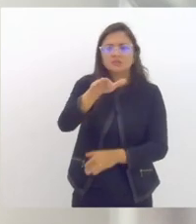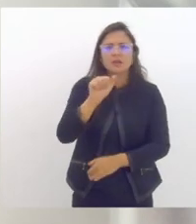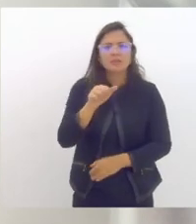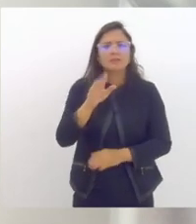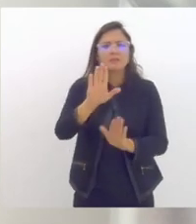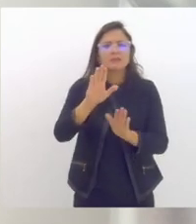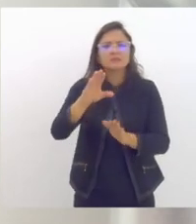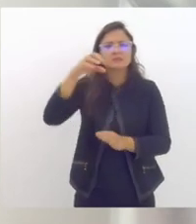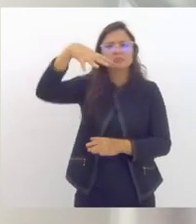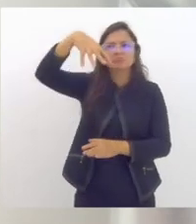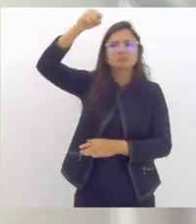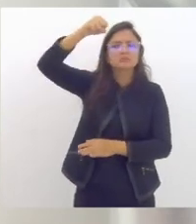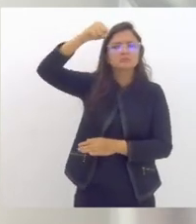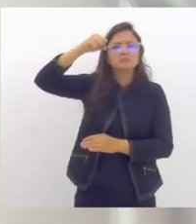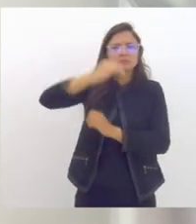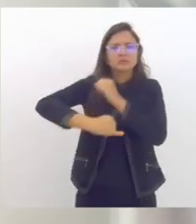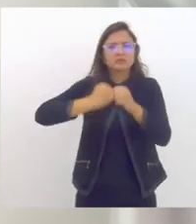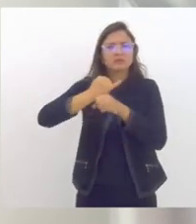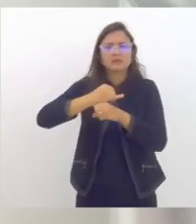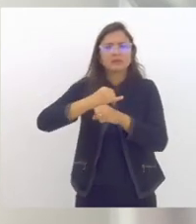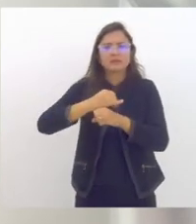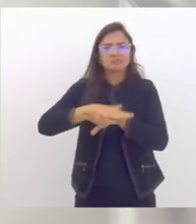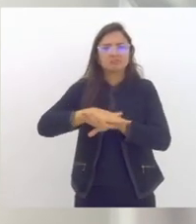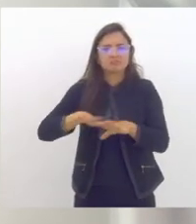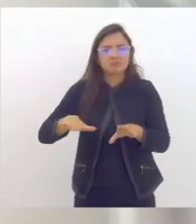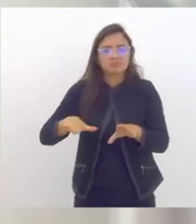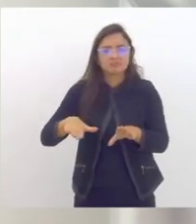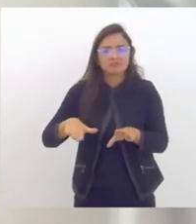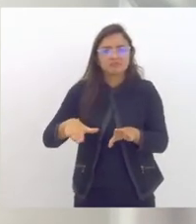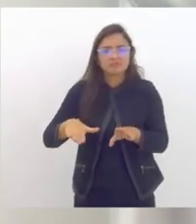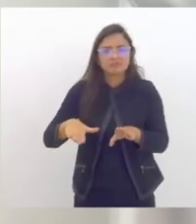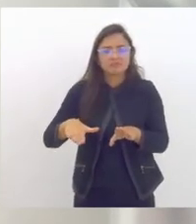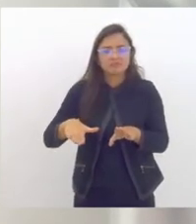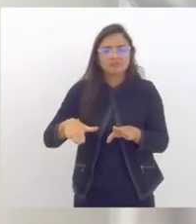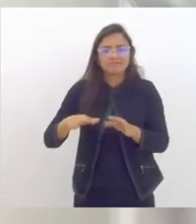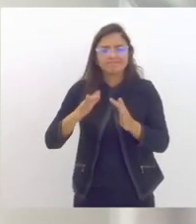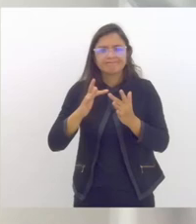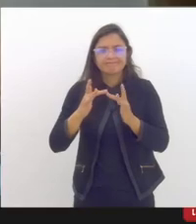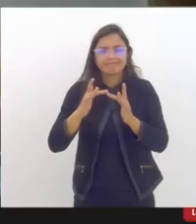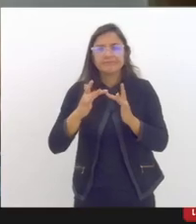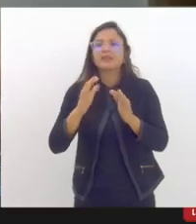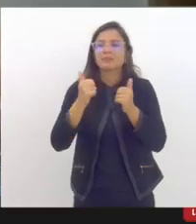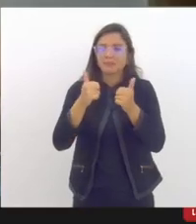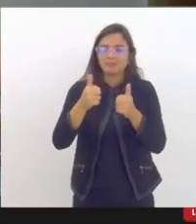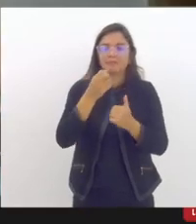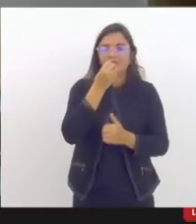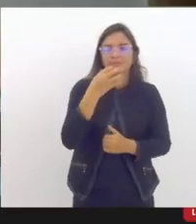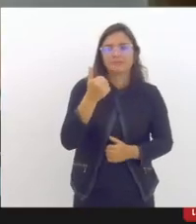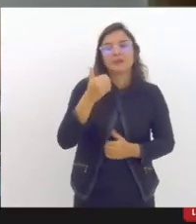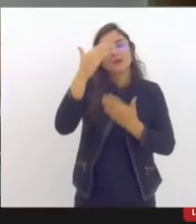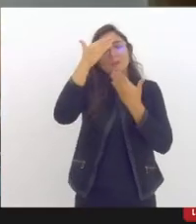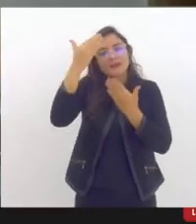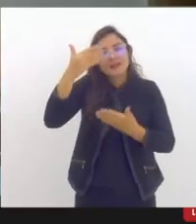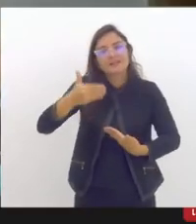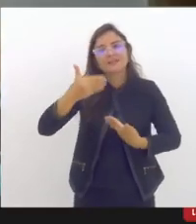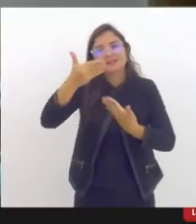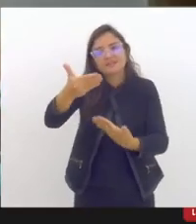Tinha caído a internet, então... Isso. Obrigado pela presença. Bom Obrigada pelo convite.